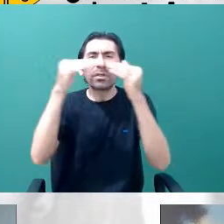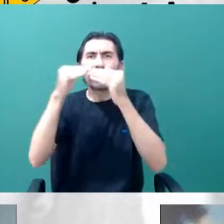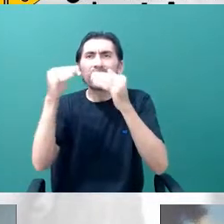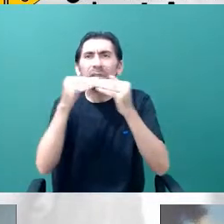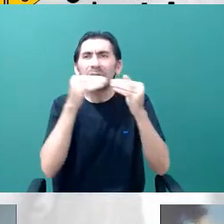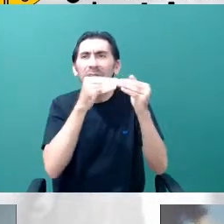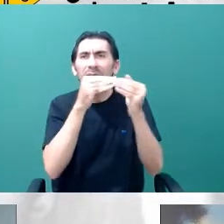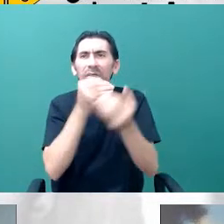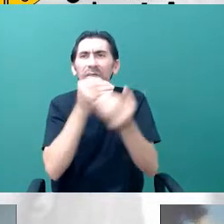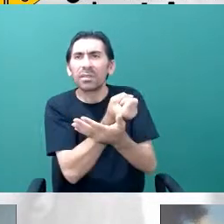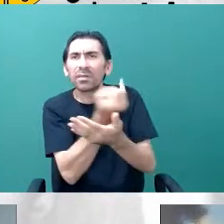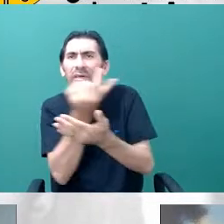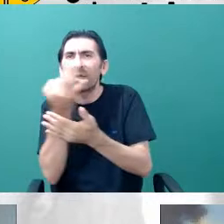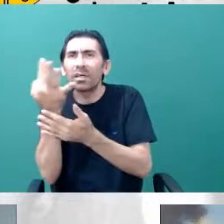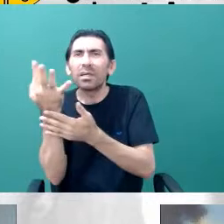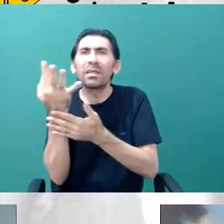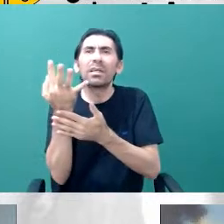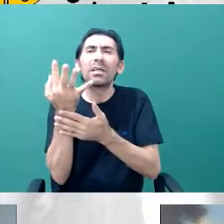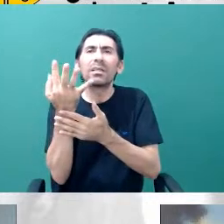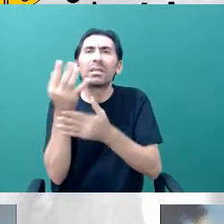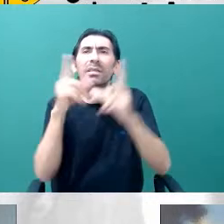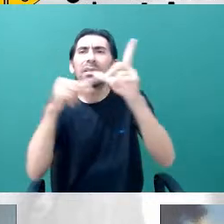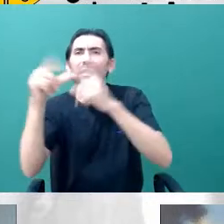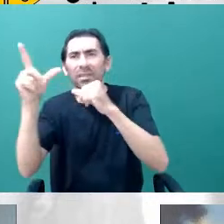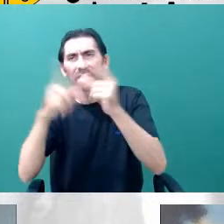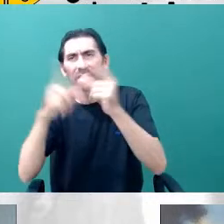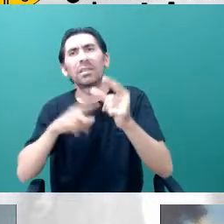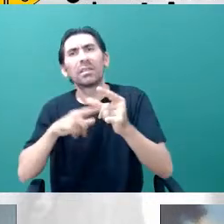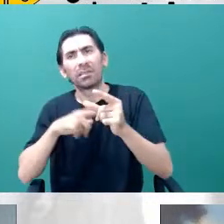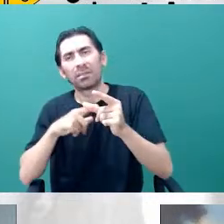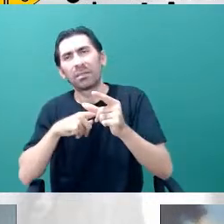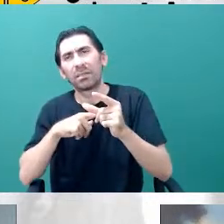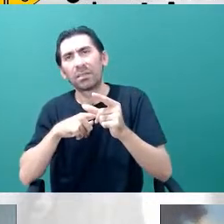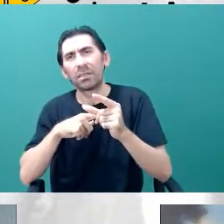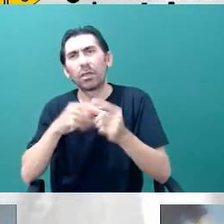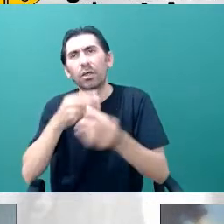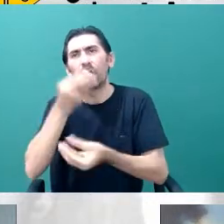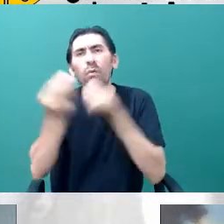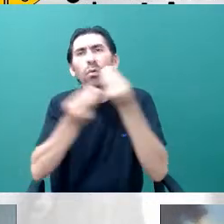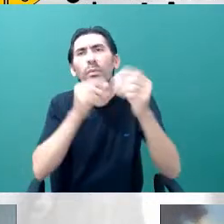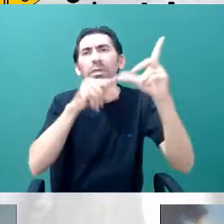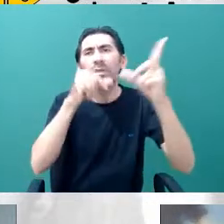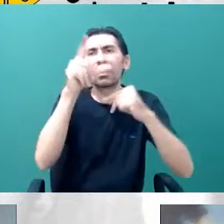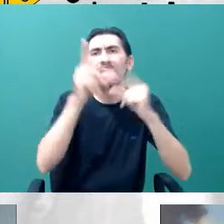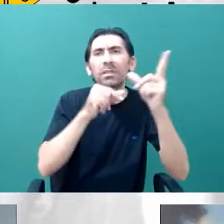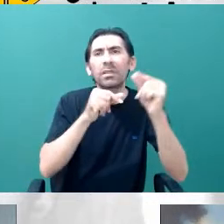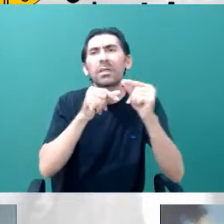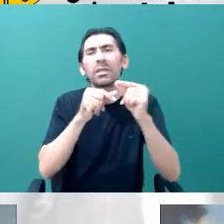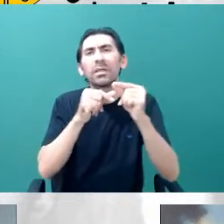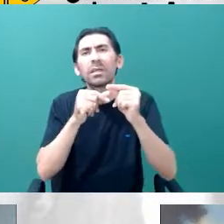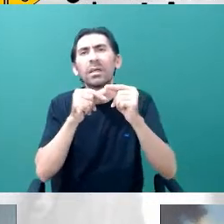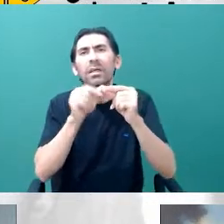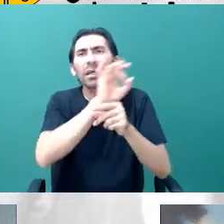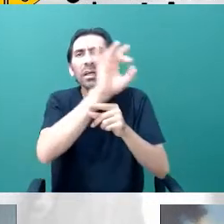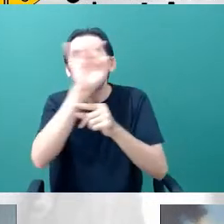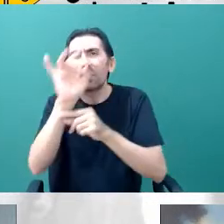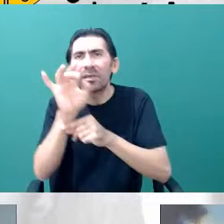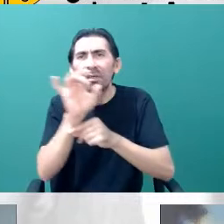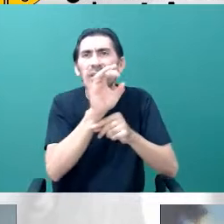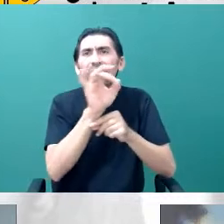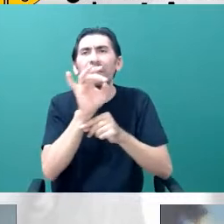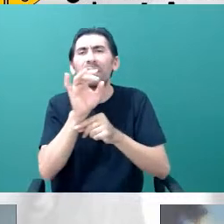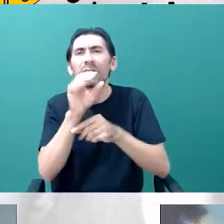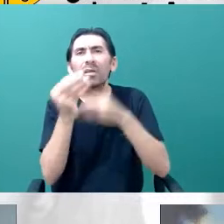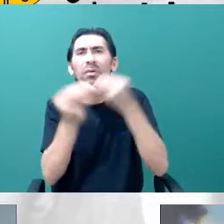populações de estrelas. Então, você precisa entender bem como é que as estrelas são, quais são as propriedades que elas têm, quais são as